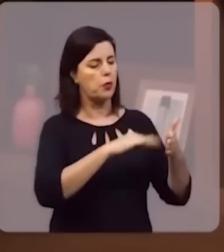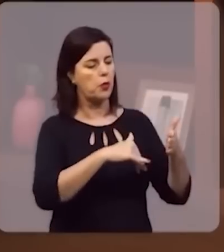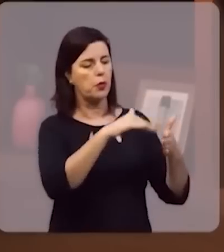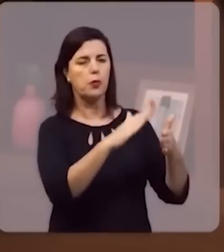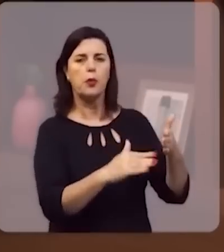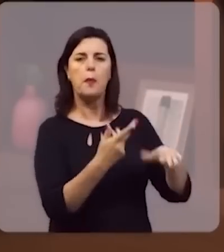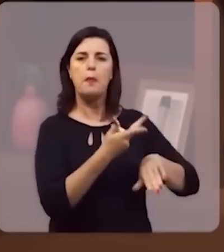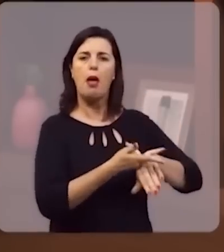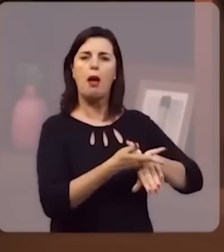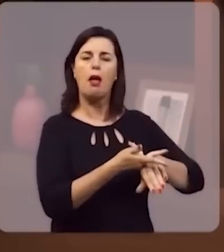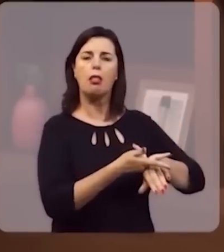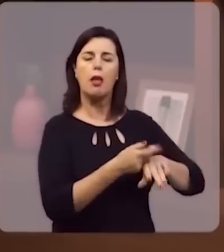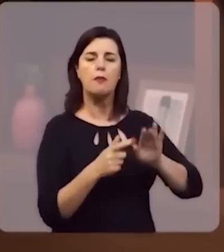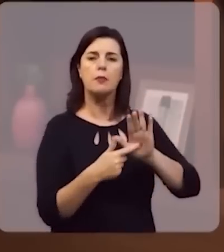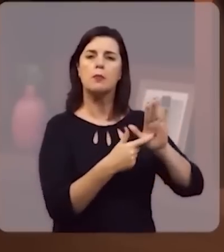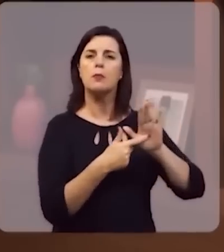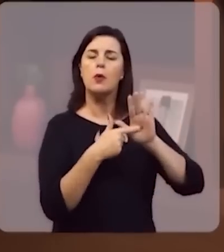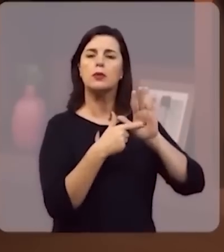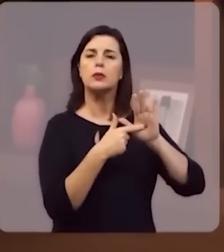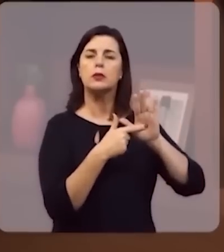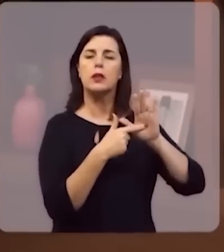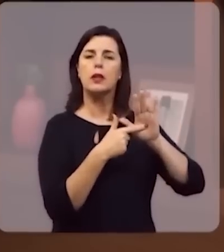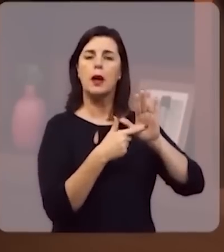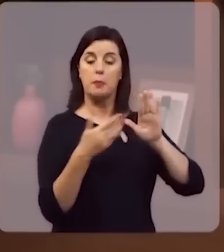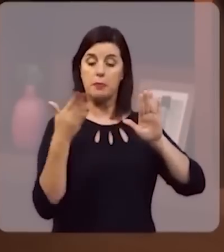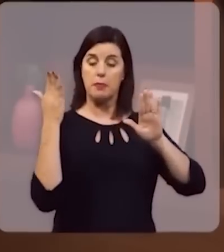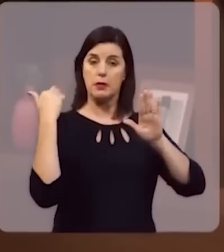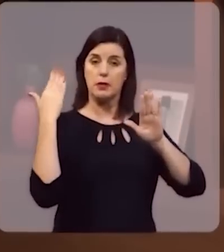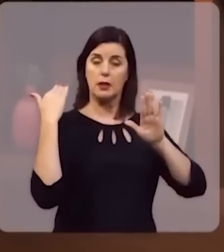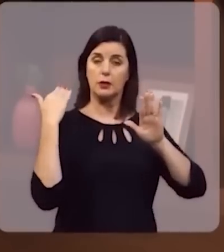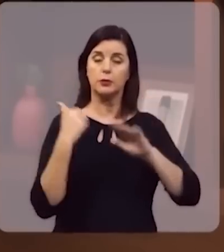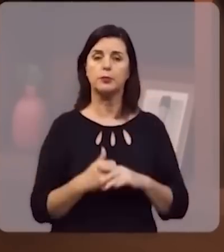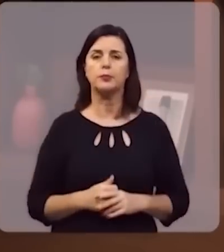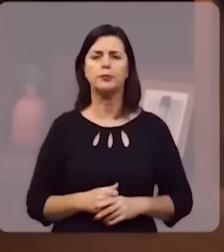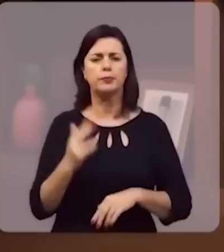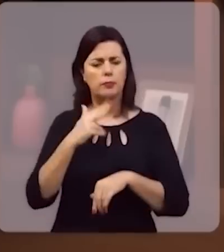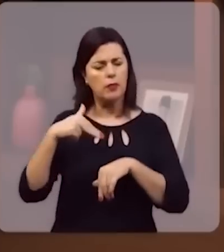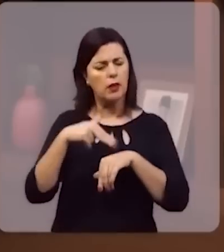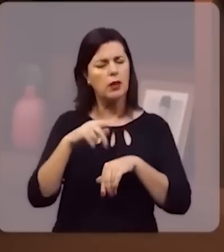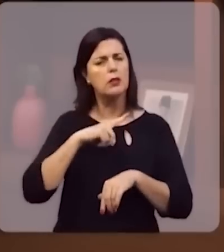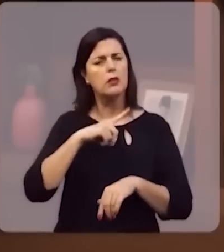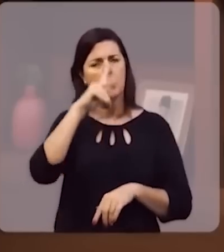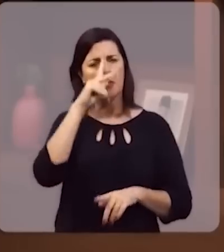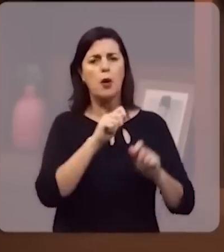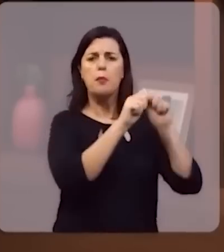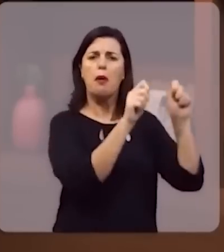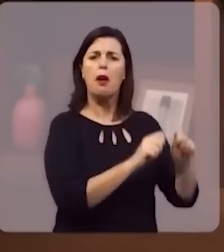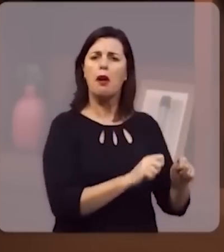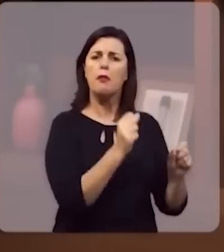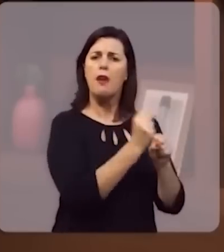forja para ela. E ele vai mostrar que no passado as nações tinham seus deuses,